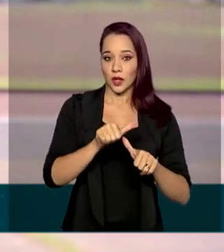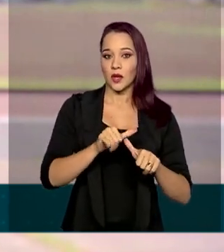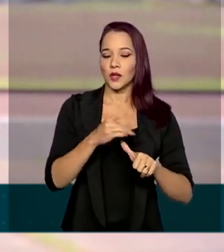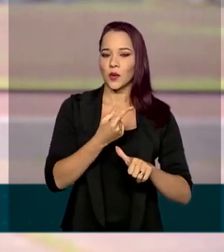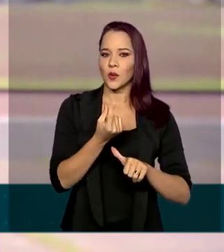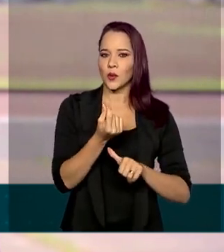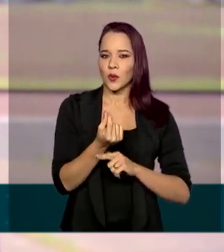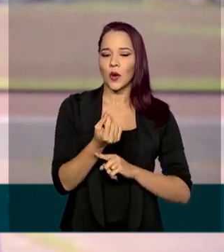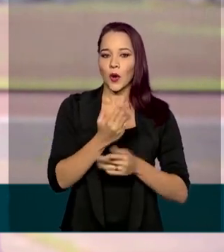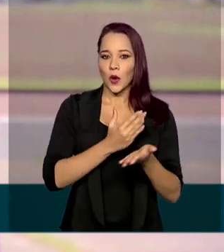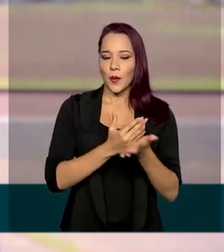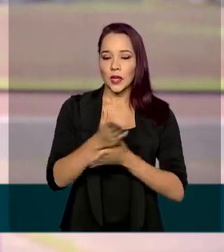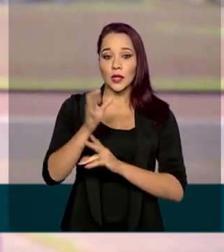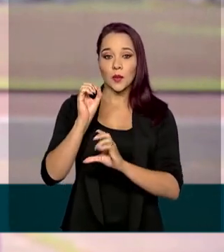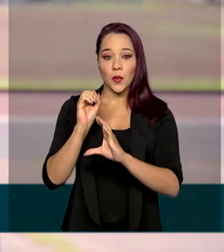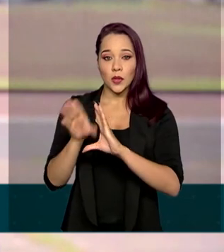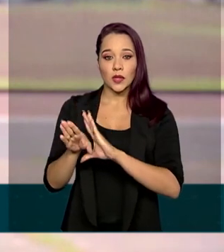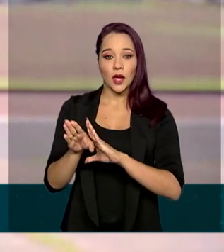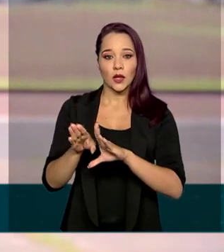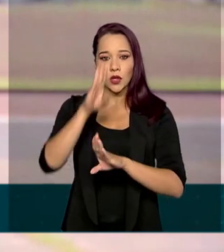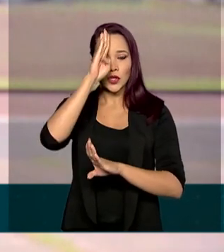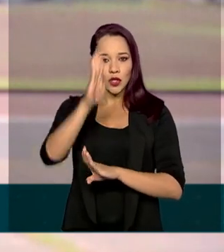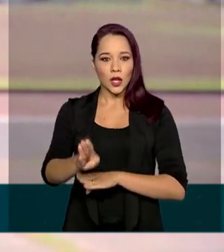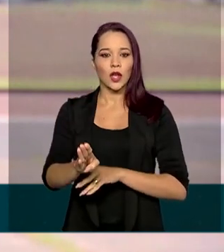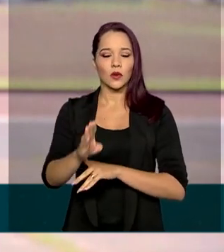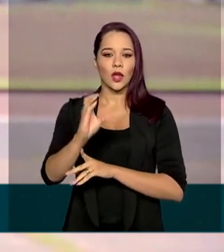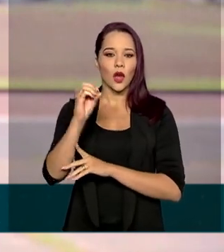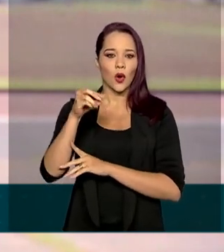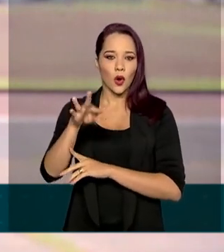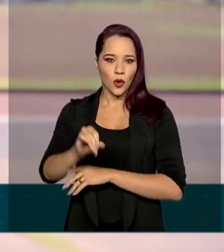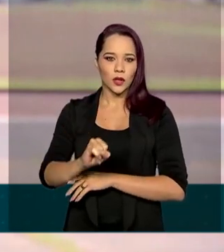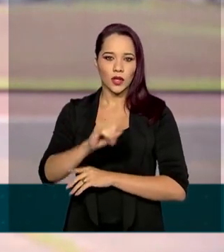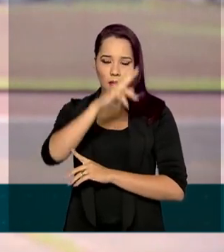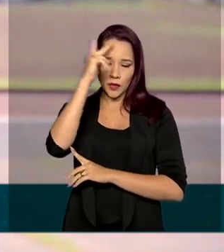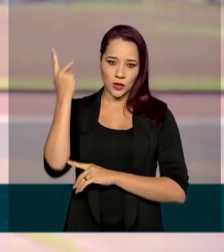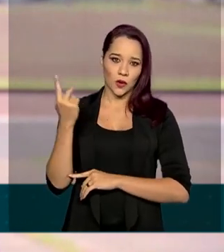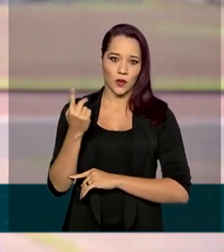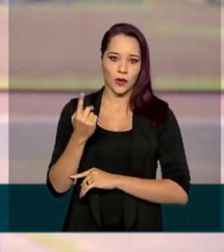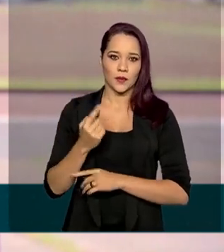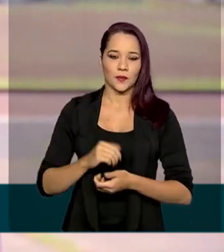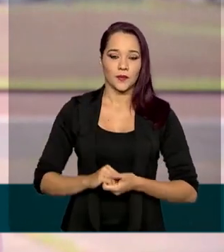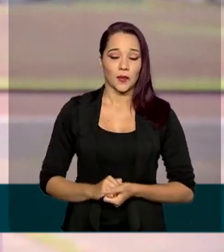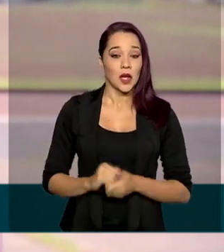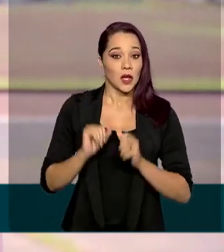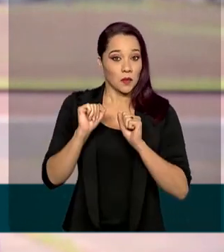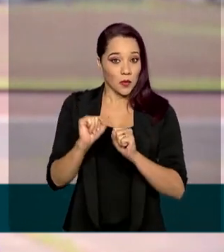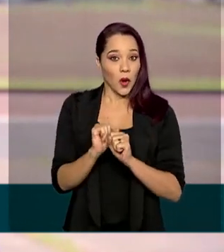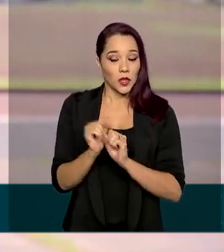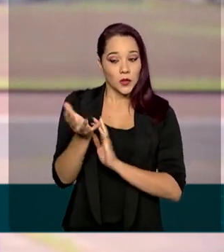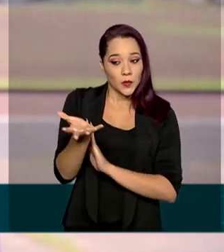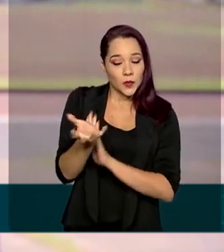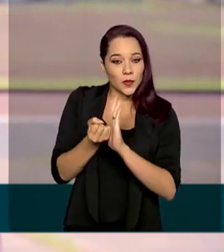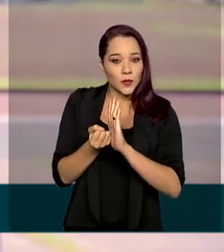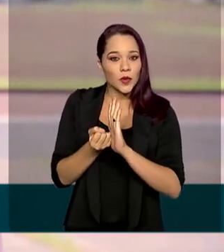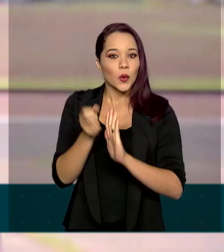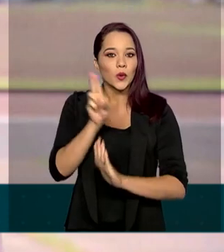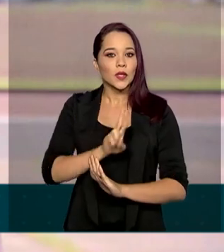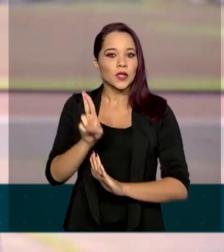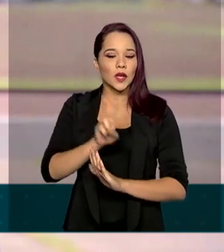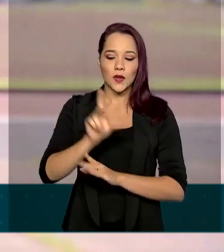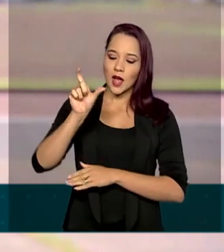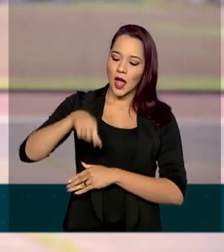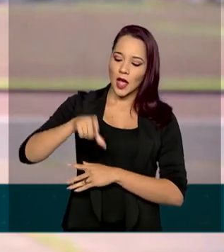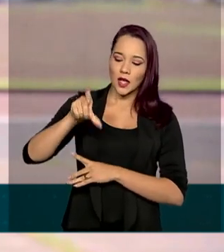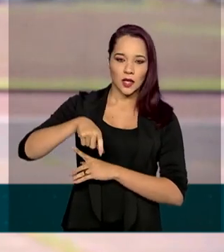recurso passa a ser depositado diretamente na conta do próprio assentado, que poderá acessá-lo por meio de um